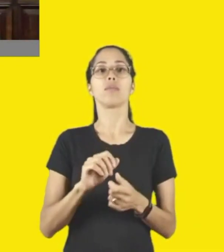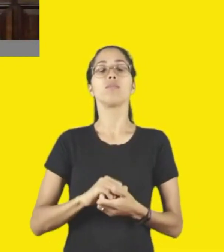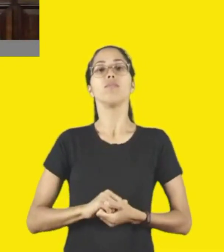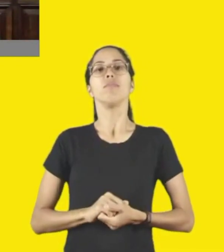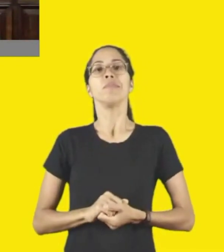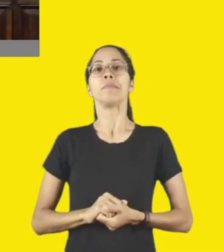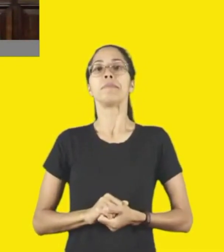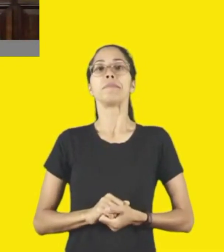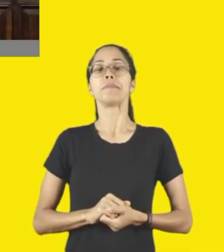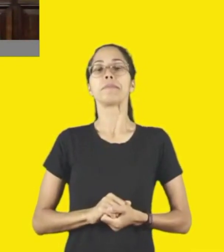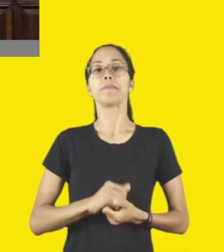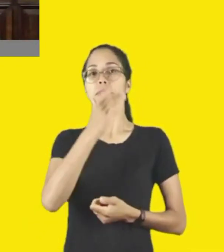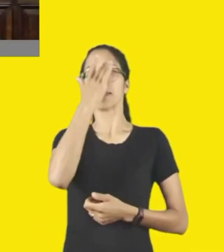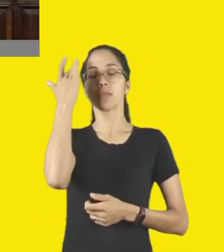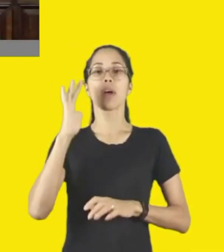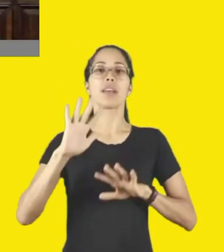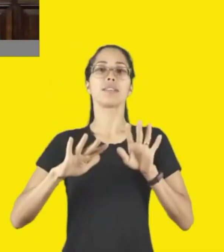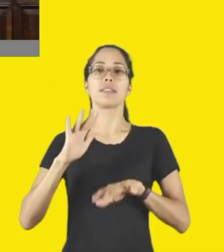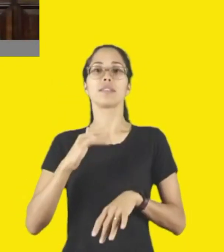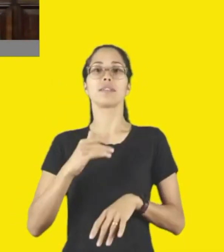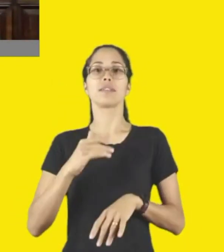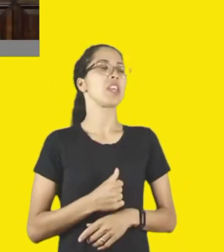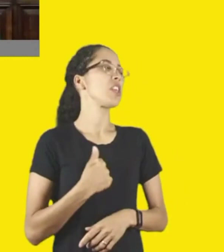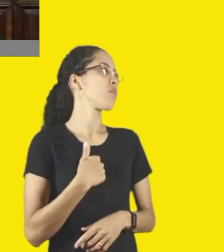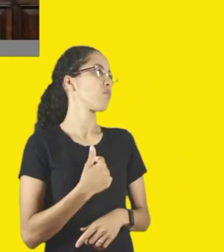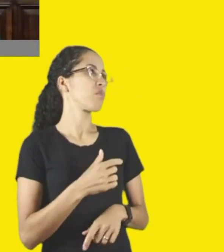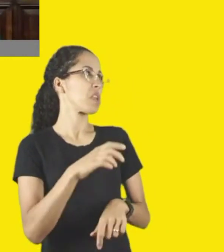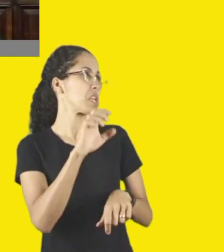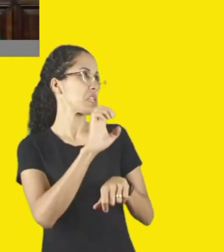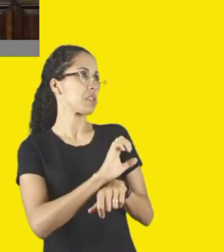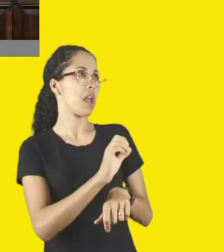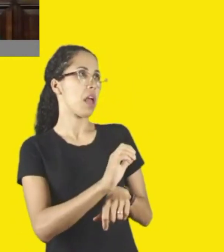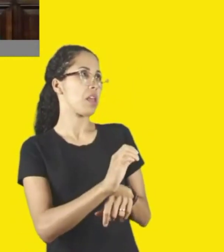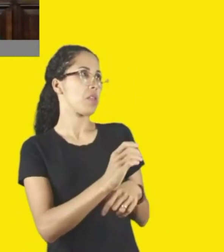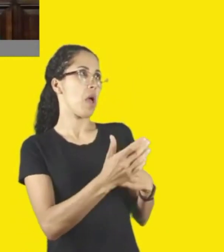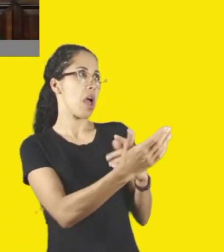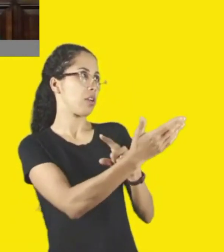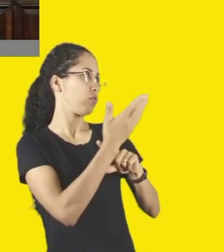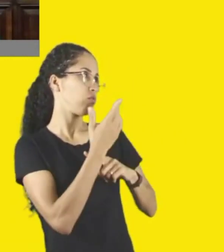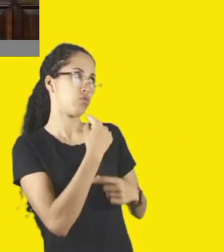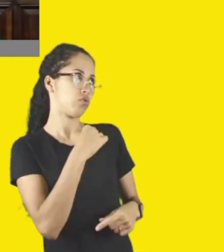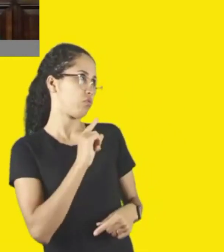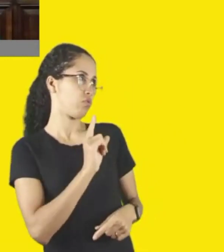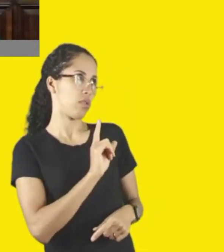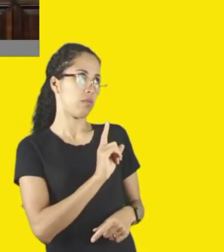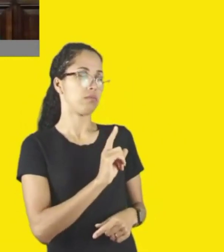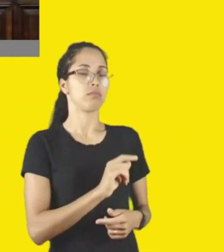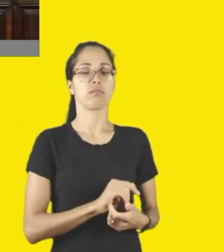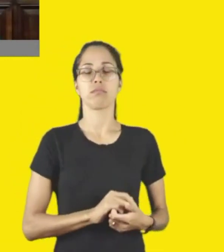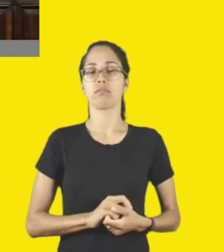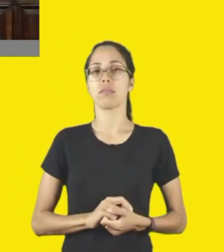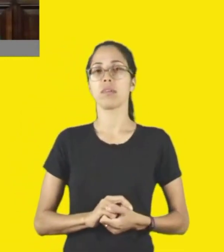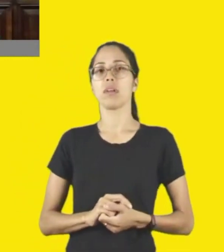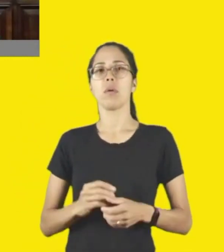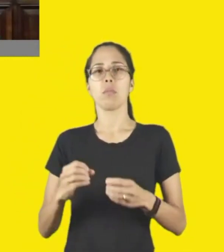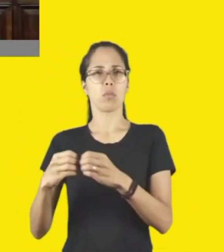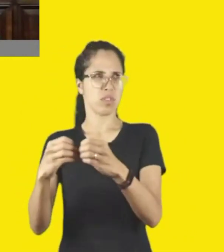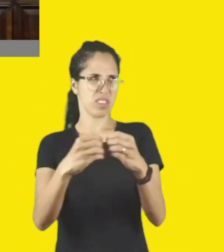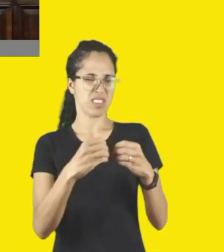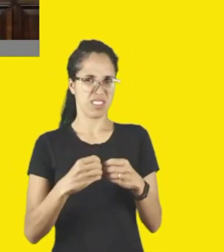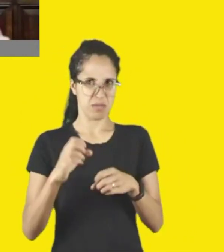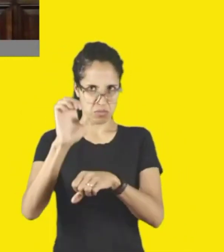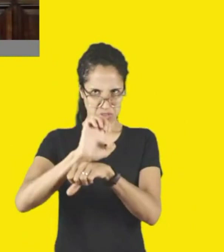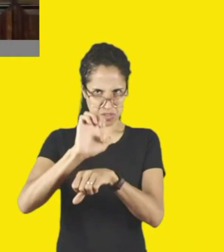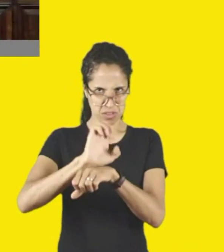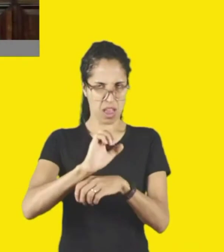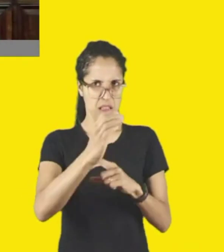nunca fui atendido pelo Estado, isso é uma vergonha, não pode um município do Estado nunca ter sido atendido pelo Estado, então, eu falei que a